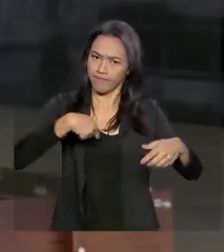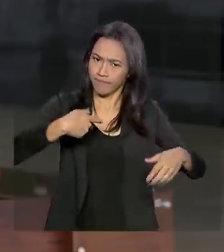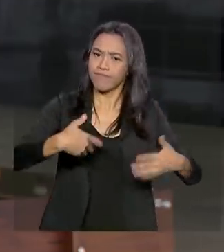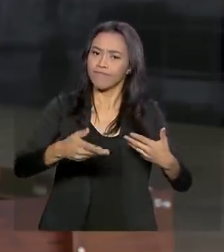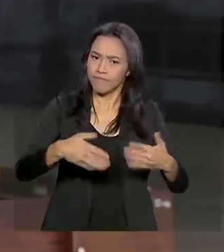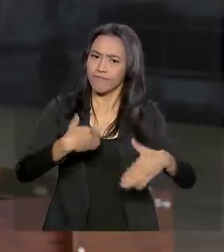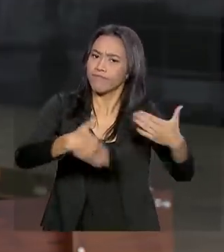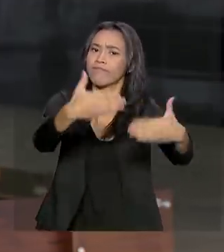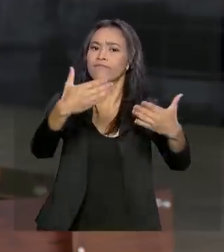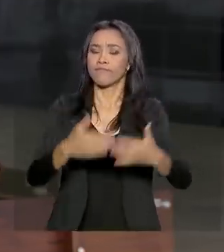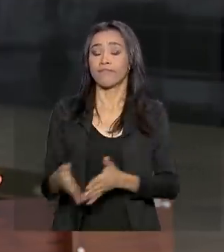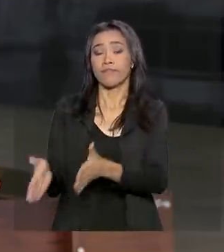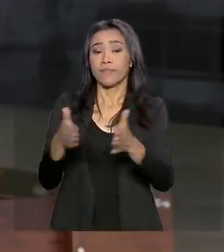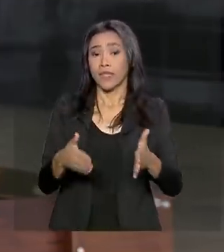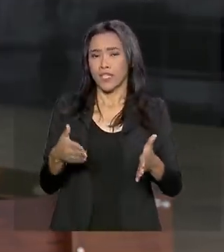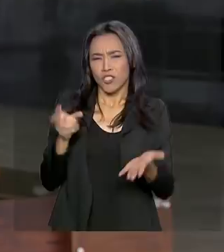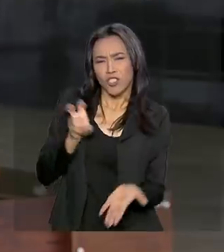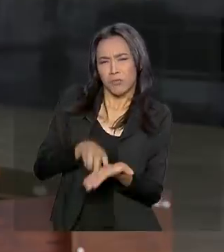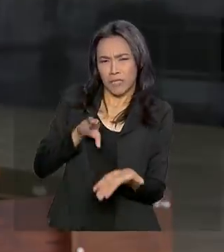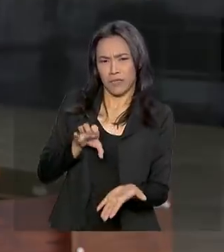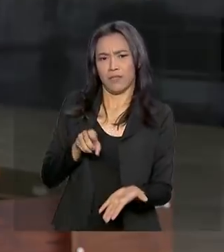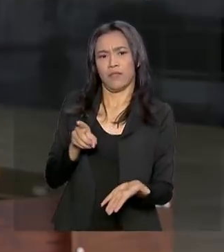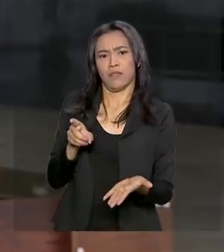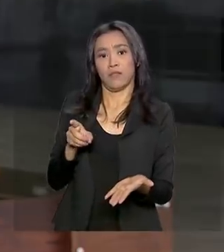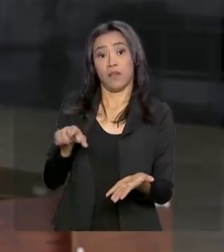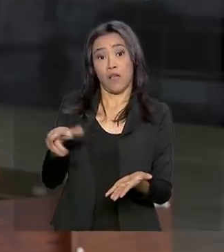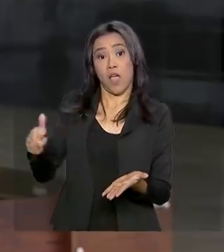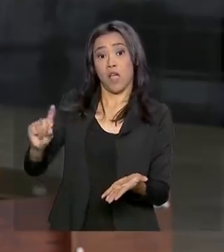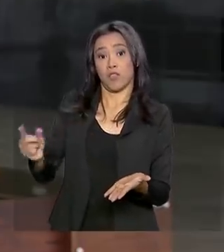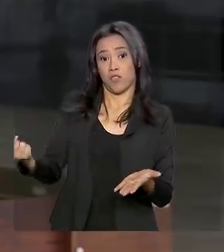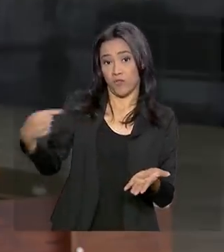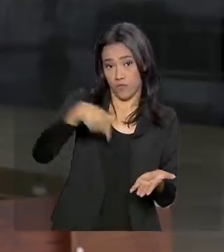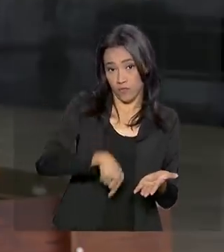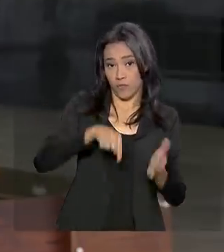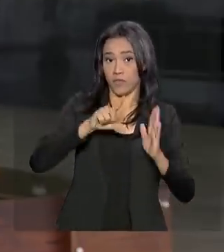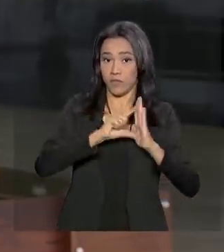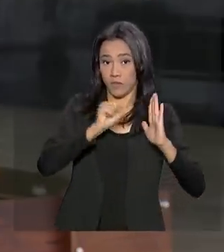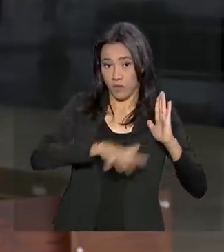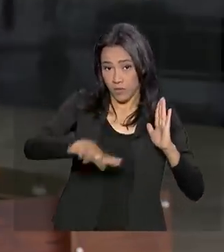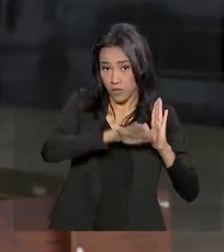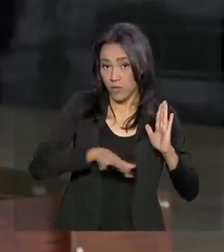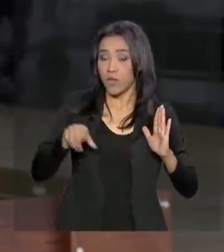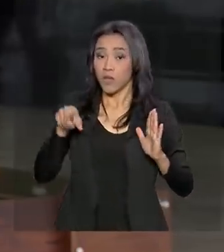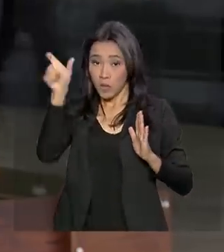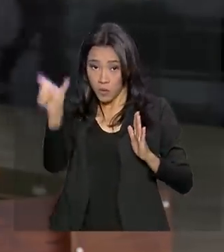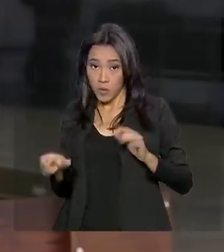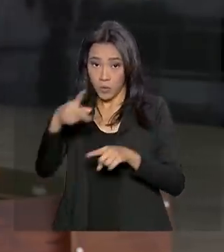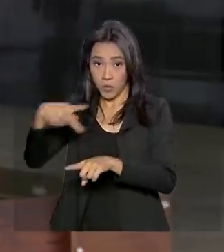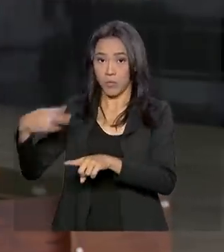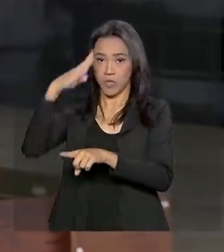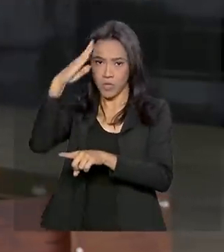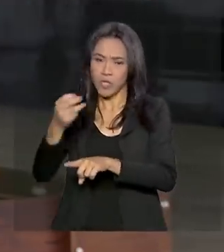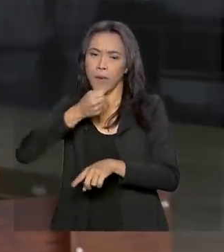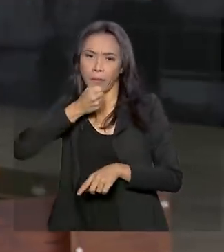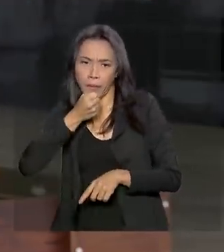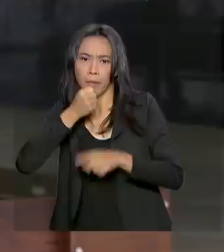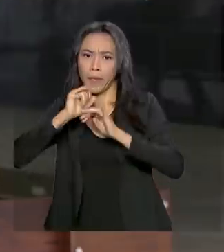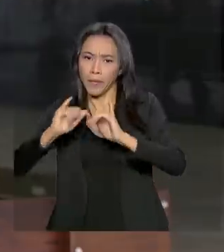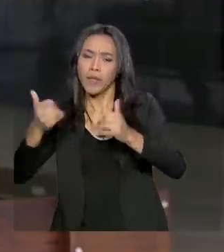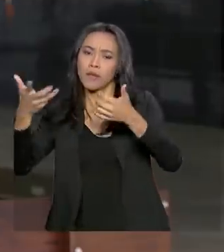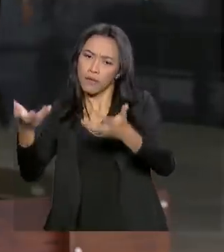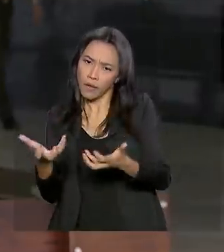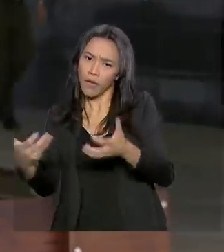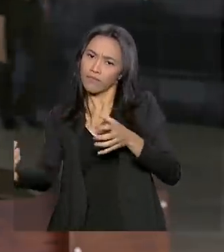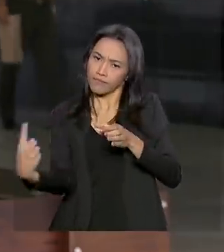antes de sair do Alvorada e vir aqui para o Palácio do Planalto, o presidente Jair Bolsonaro comentou com a imprensa que pretende fazer parte